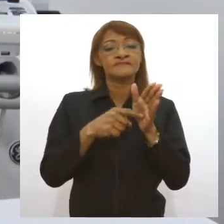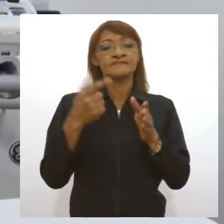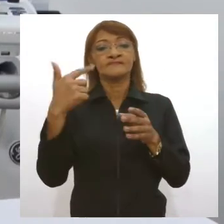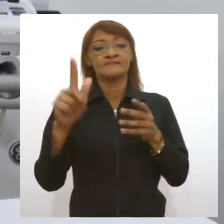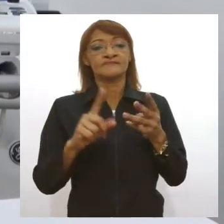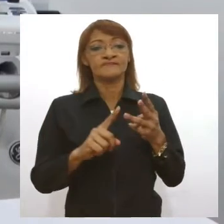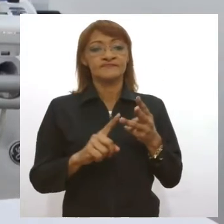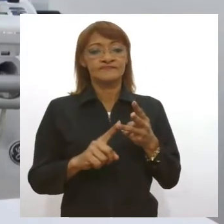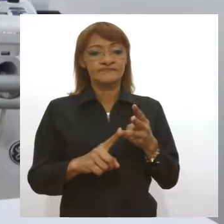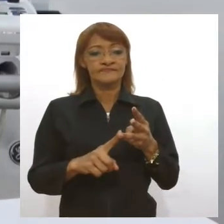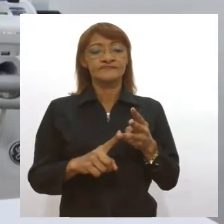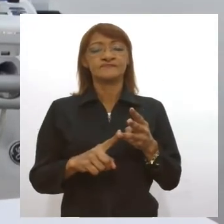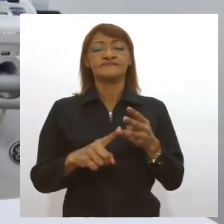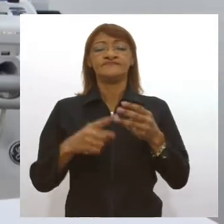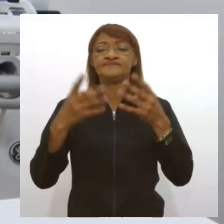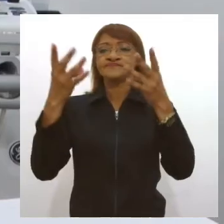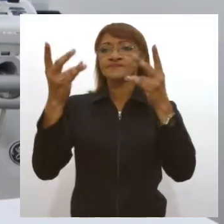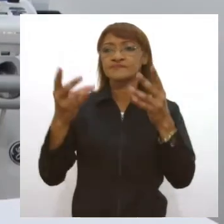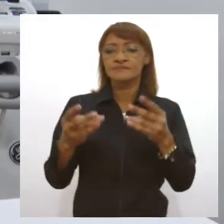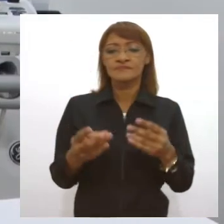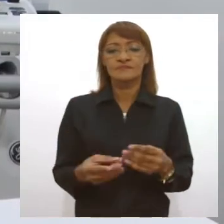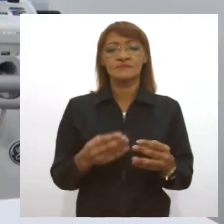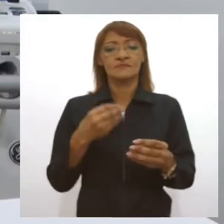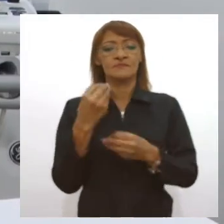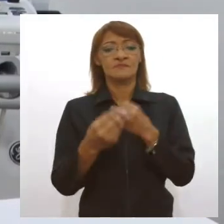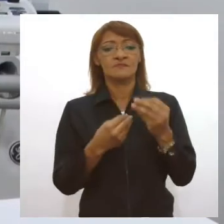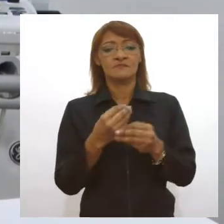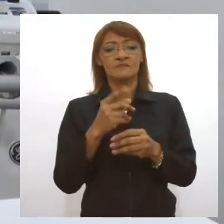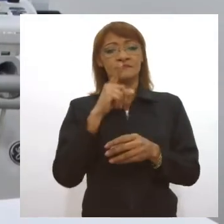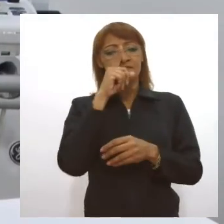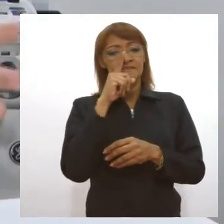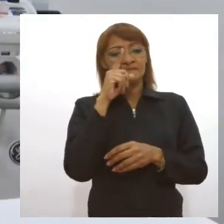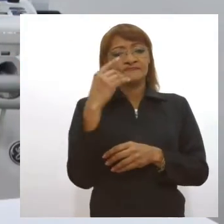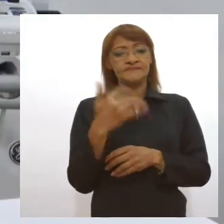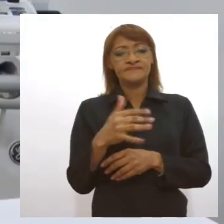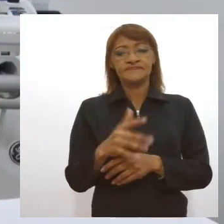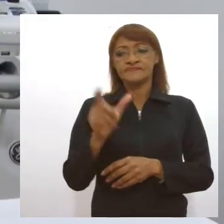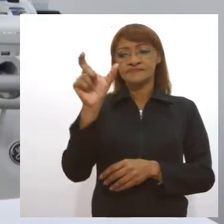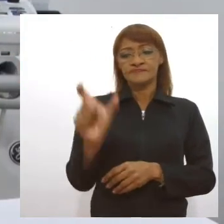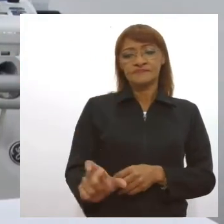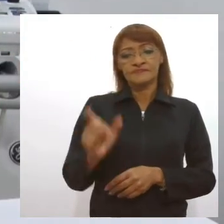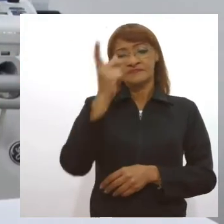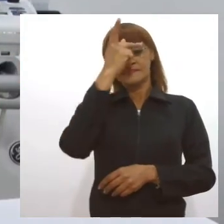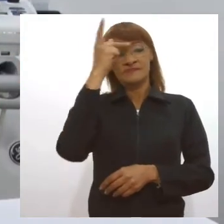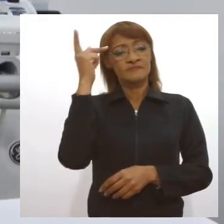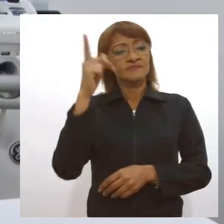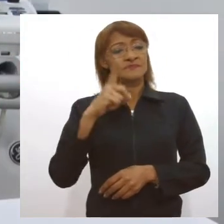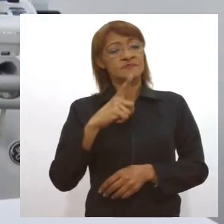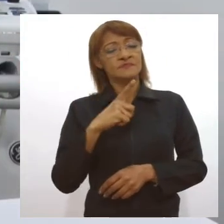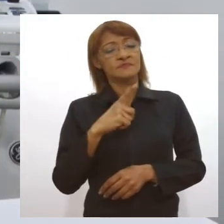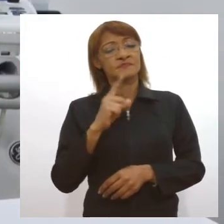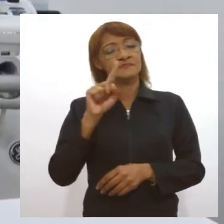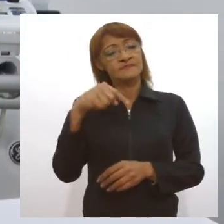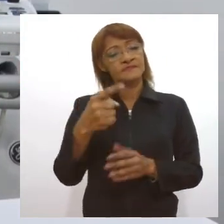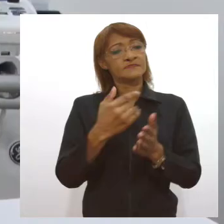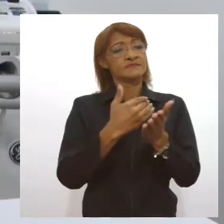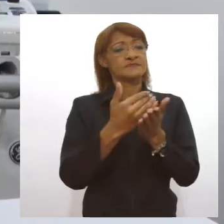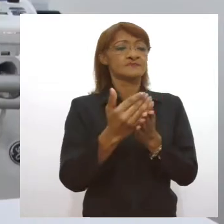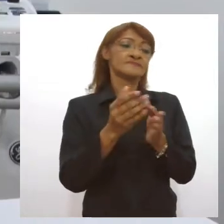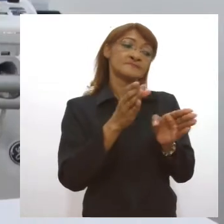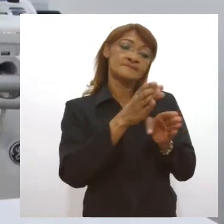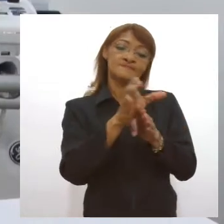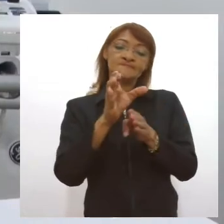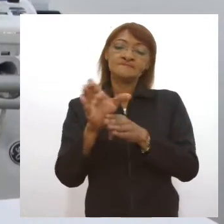colheta da história para ver quais fatores de risco que o paciente tem. Para começar a orientação de